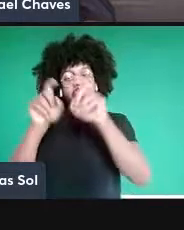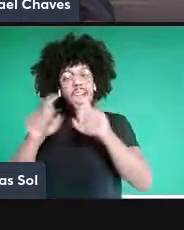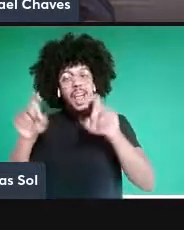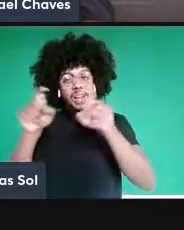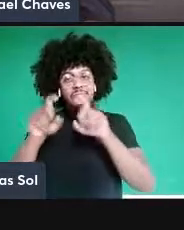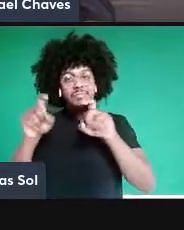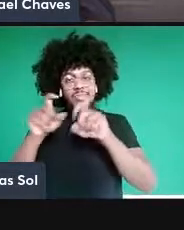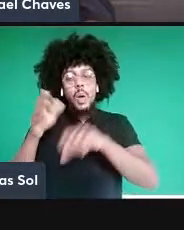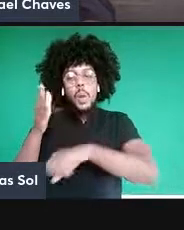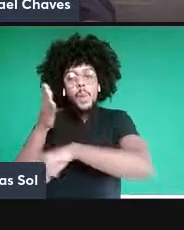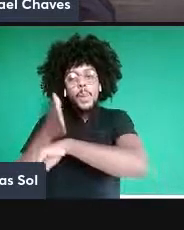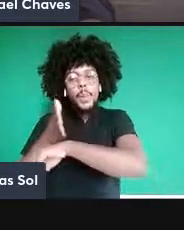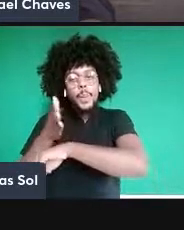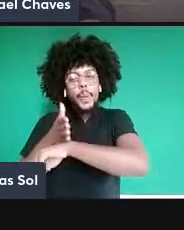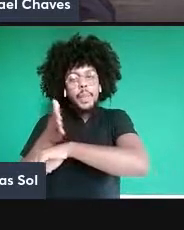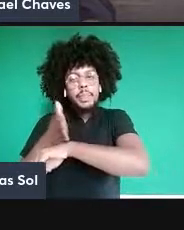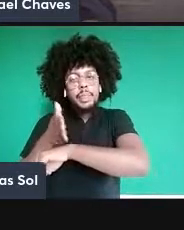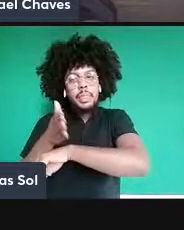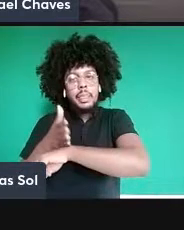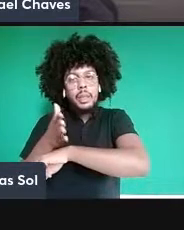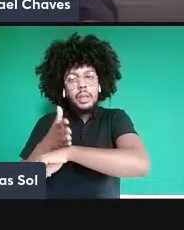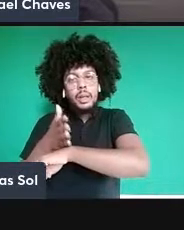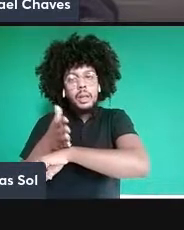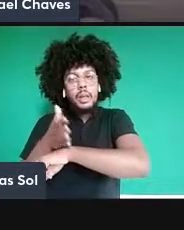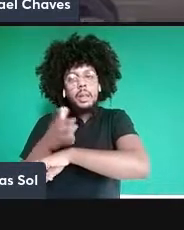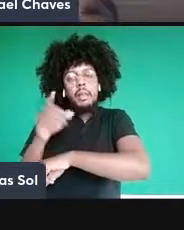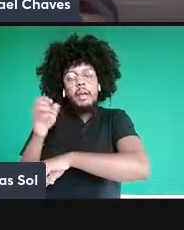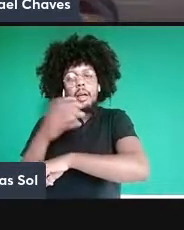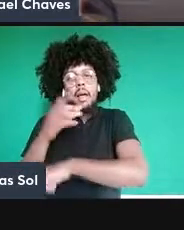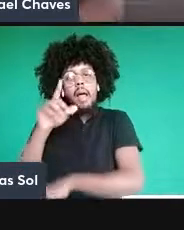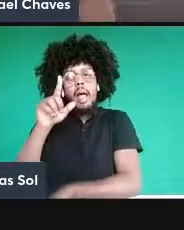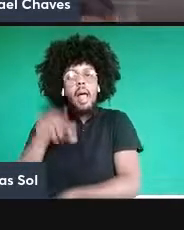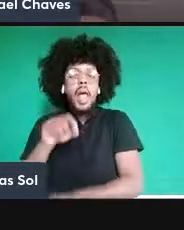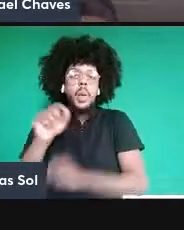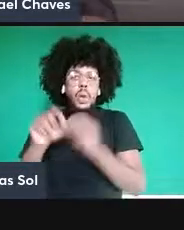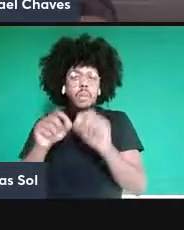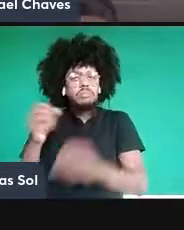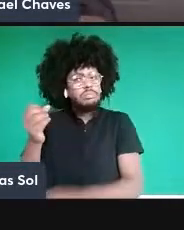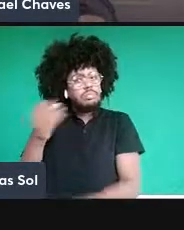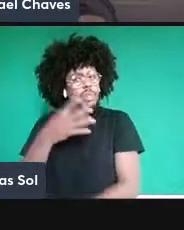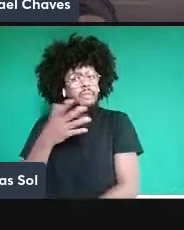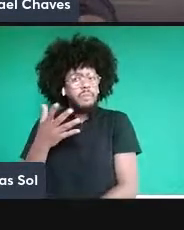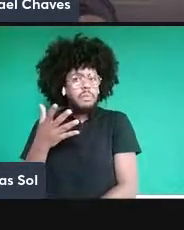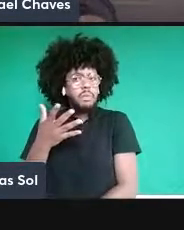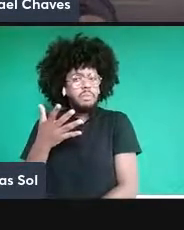uma realização bastante recente. Então, de fato,